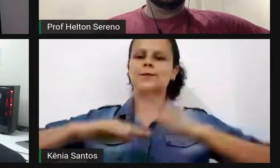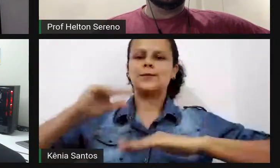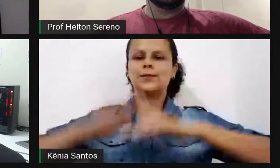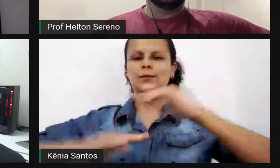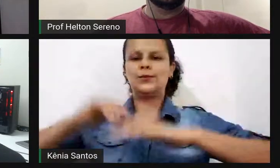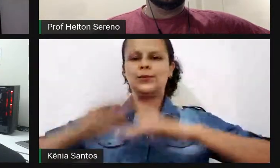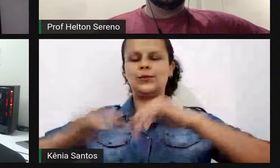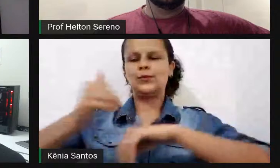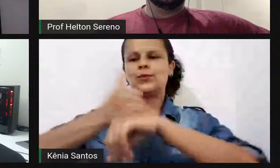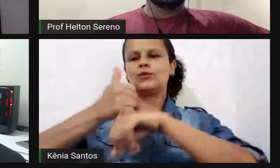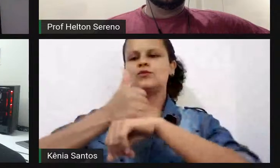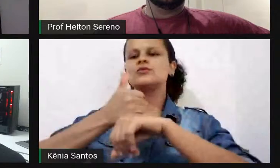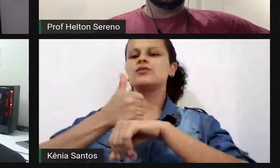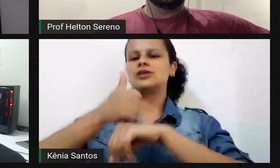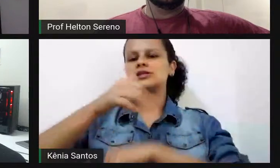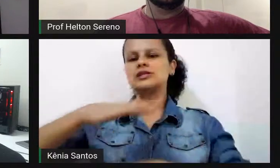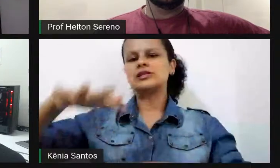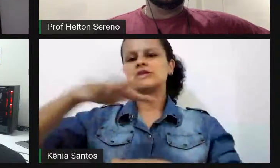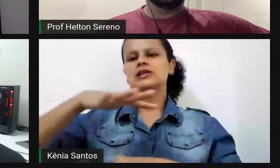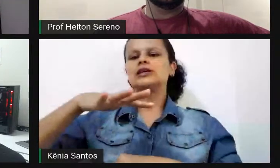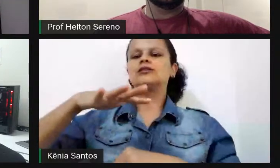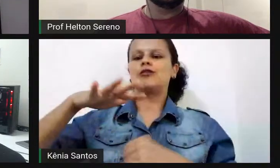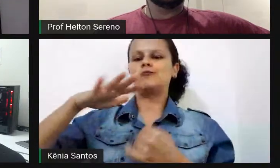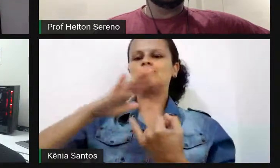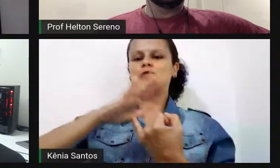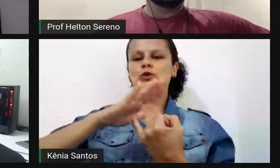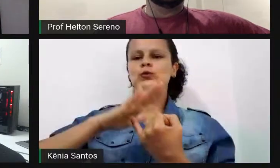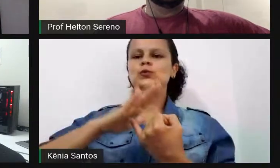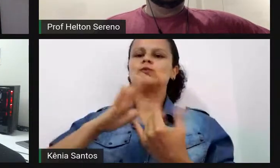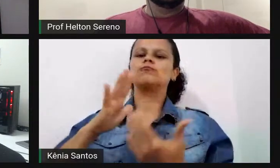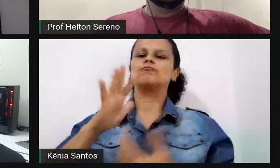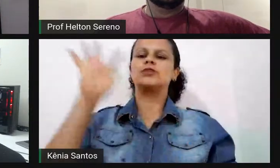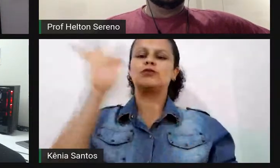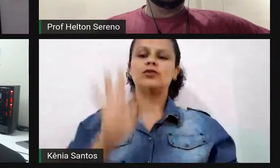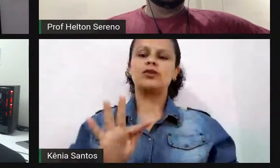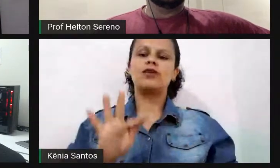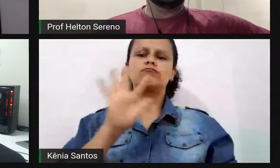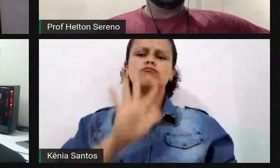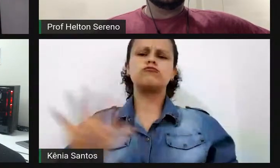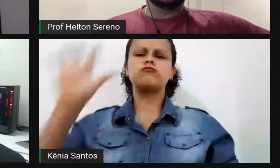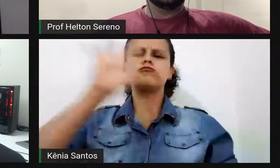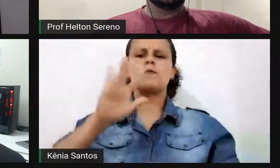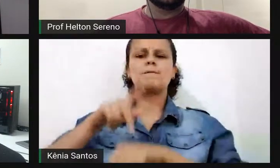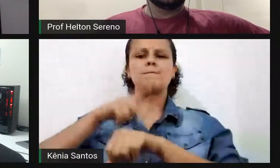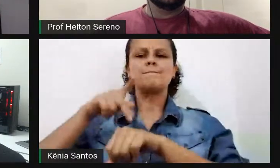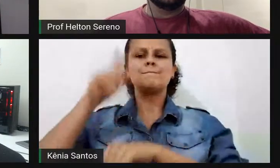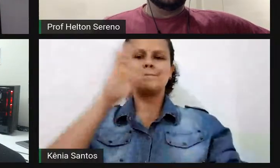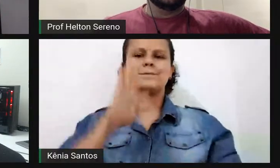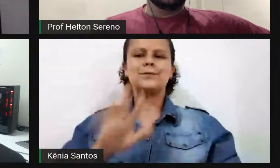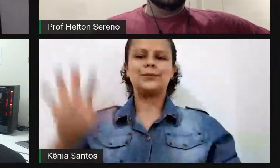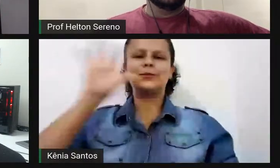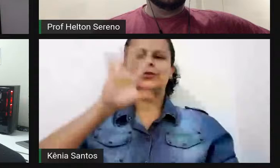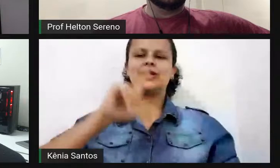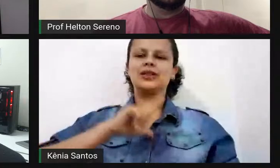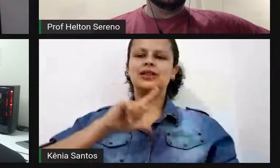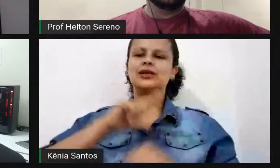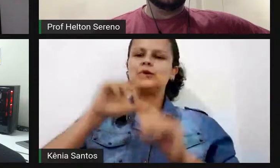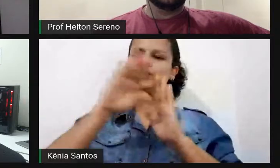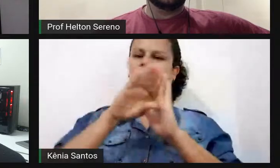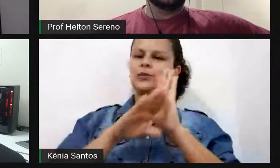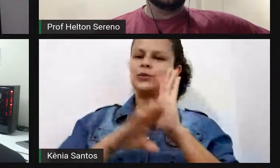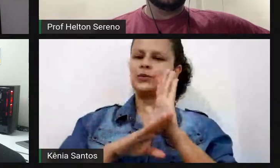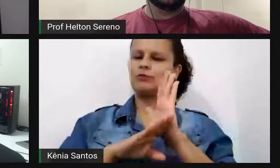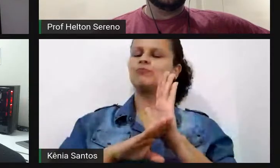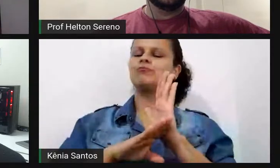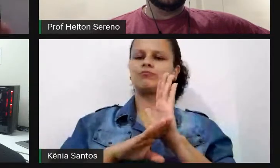formação a um extenso número de profissionais de educação em todo o país, né? Por meio de um projeto nacional chamado de BRAF, que é